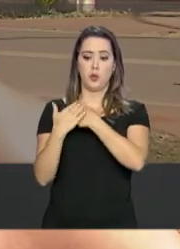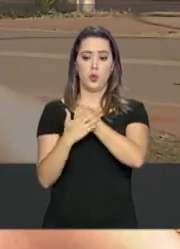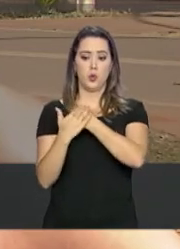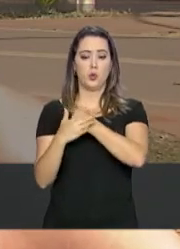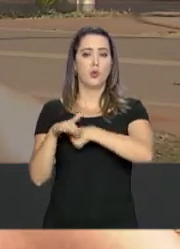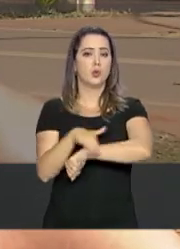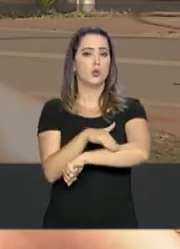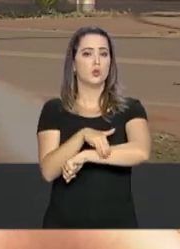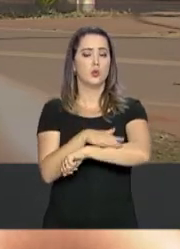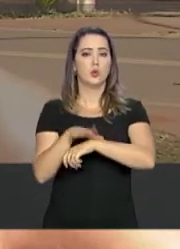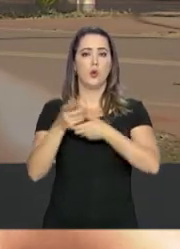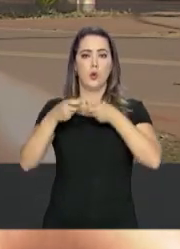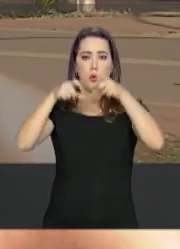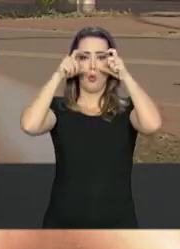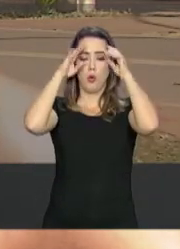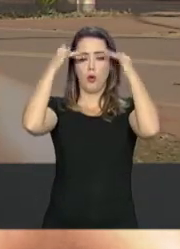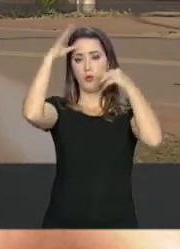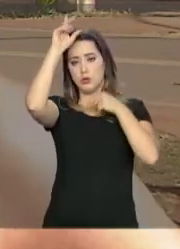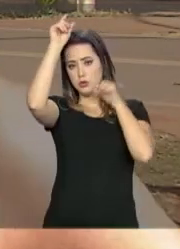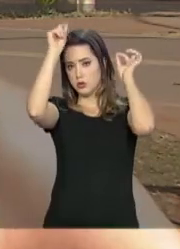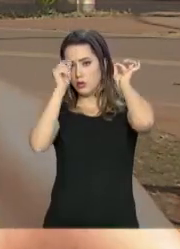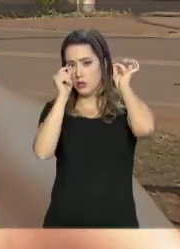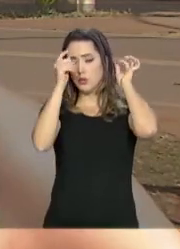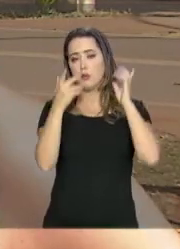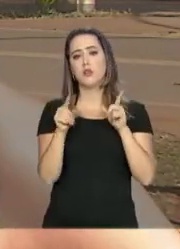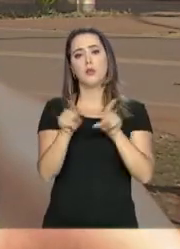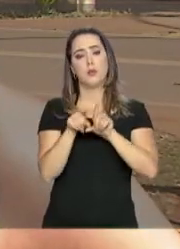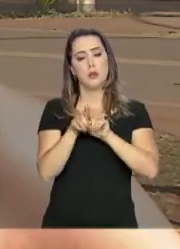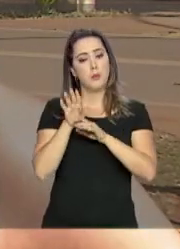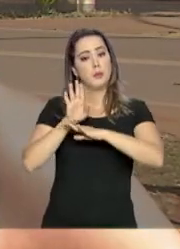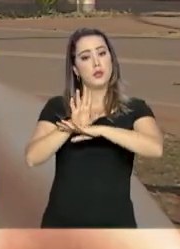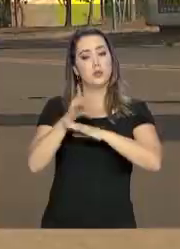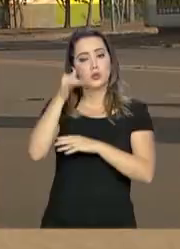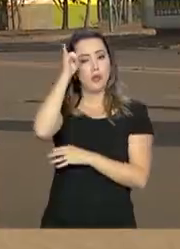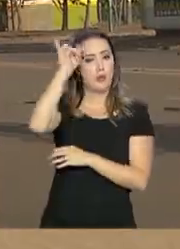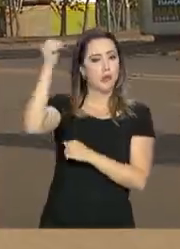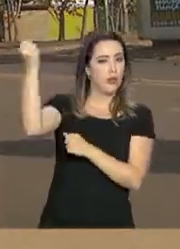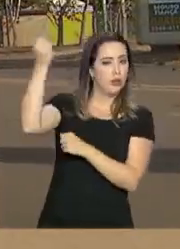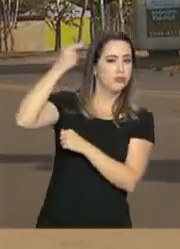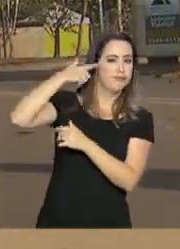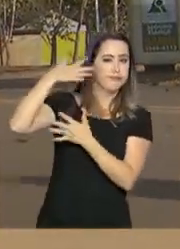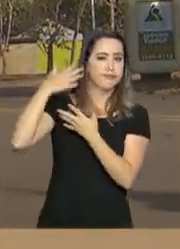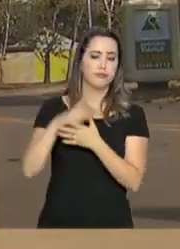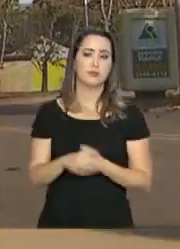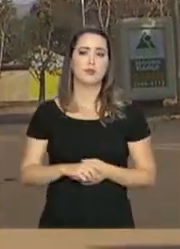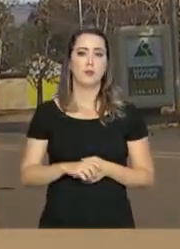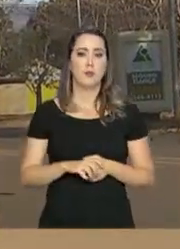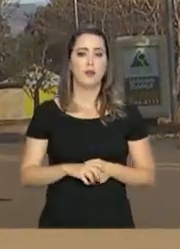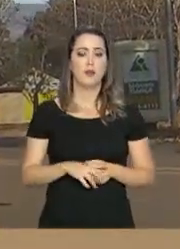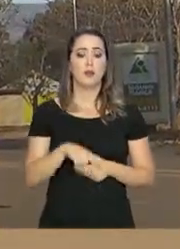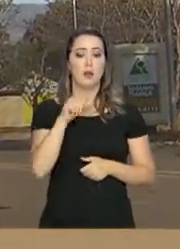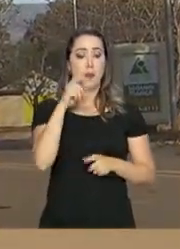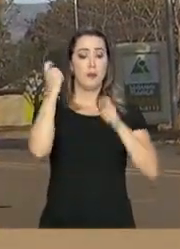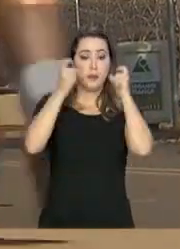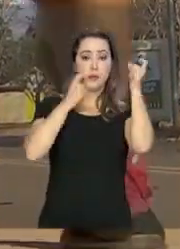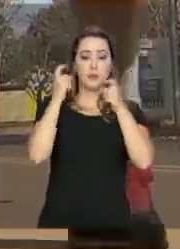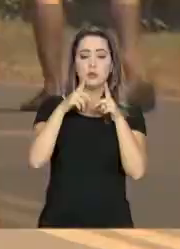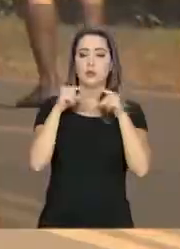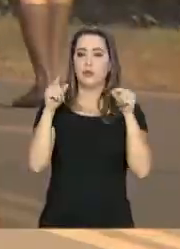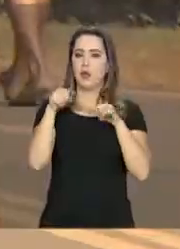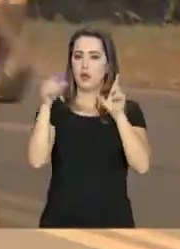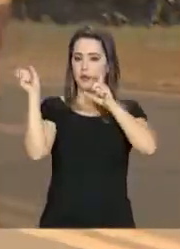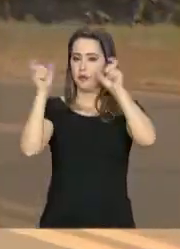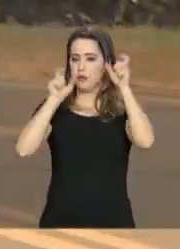o boné também para ajudar, porque realmente o clima dificulta o treino. A preocupação dos atletas aqui de Brasília são um